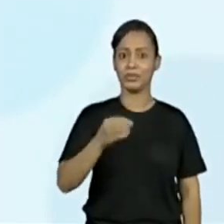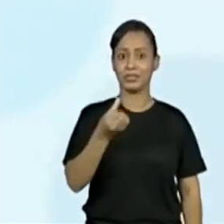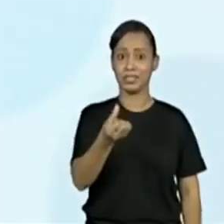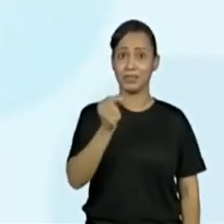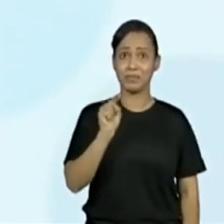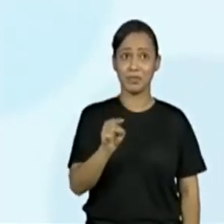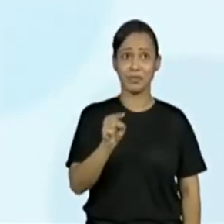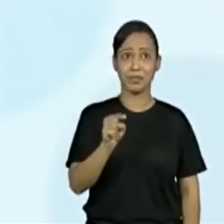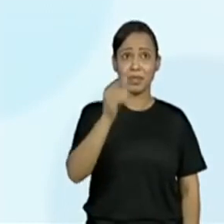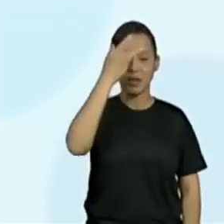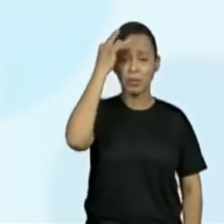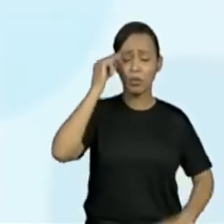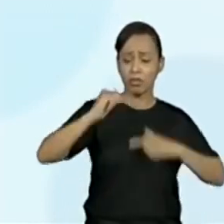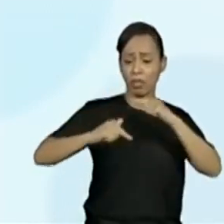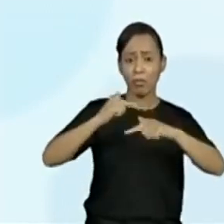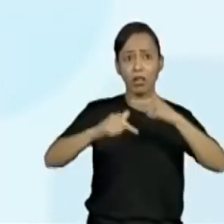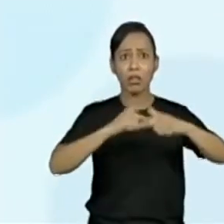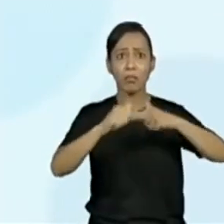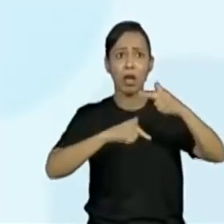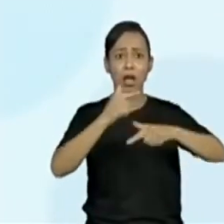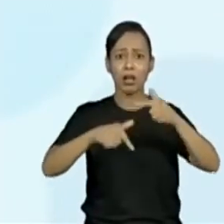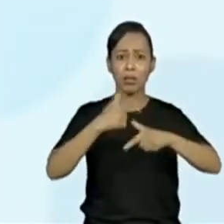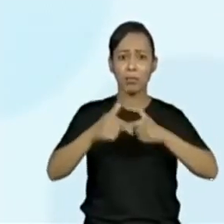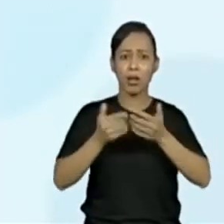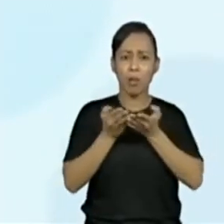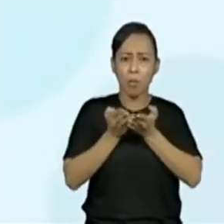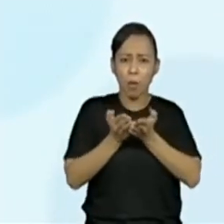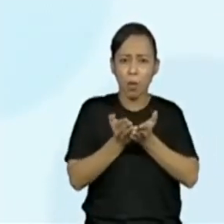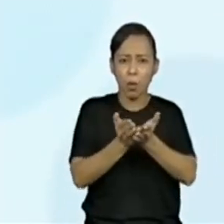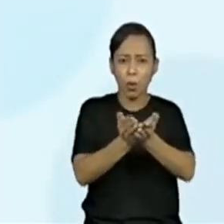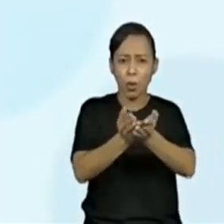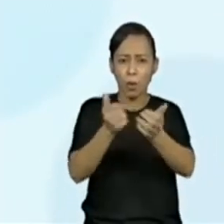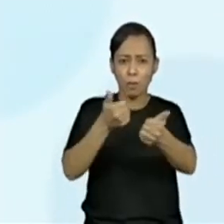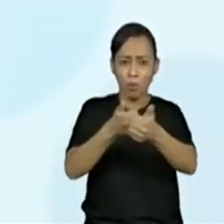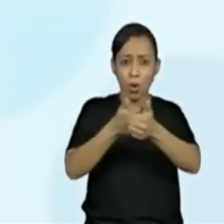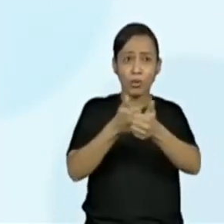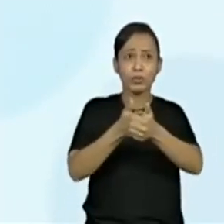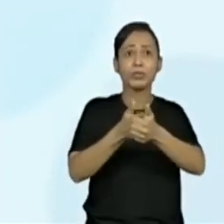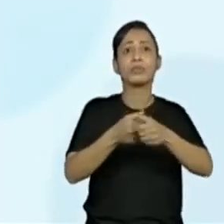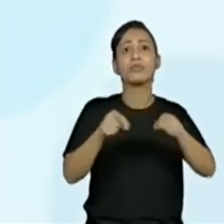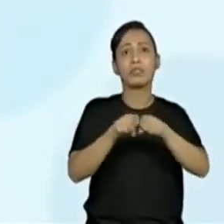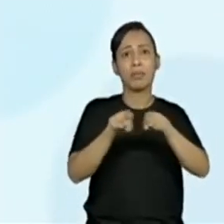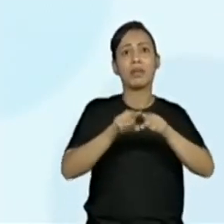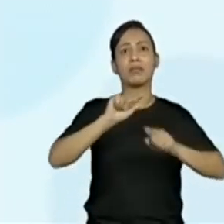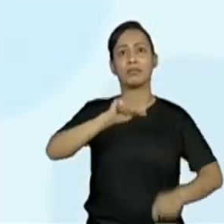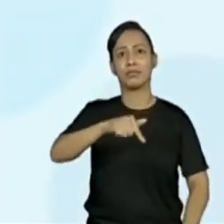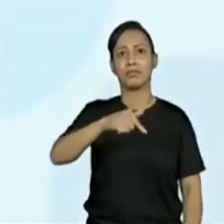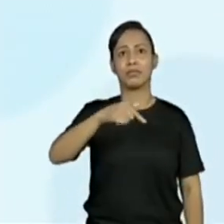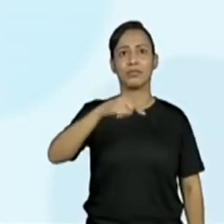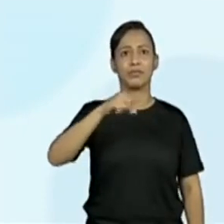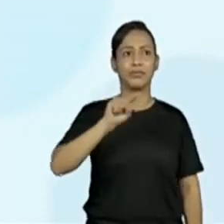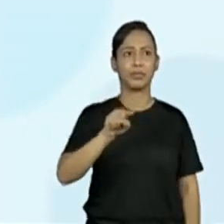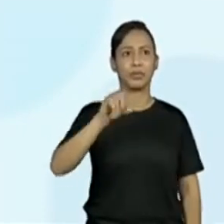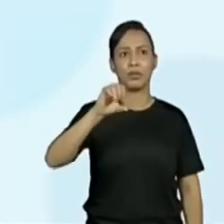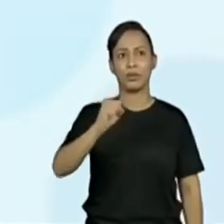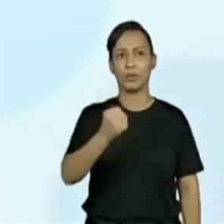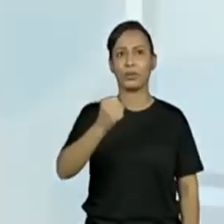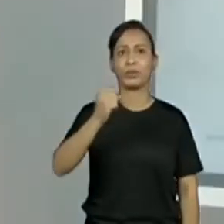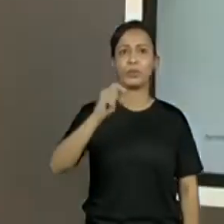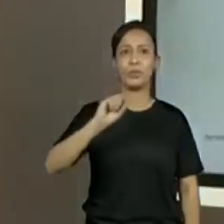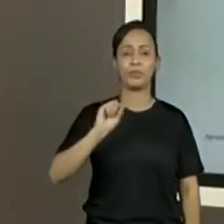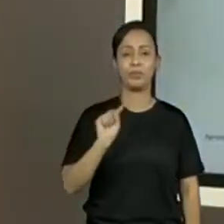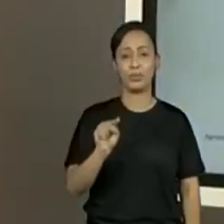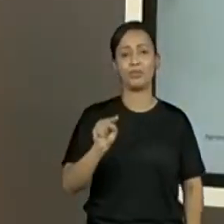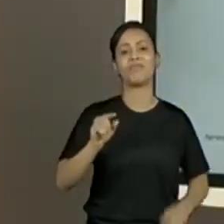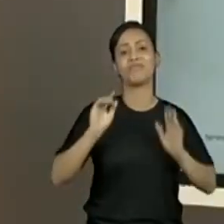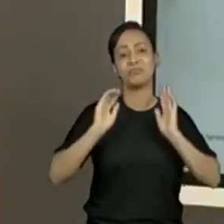trabalhadores portuários. Aqui foi bem claro que o balanço continuou nos dados da vacinação que já